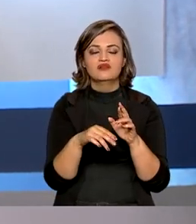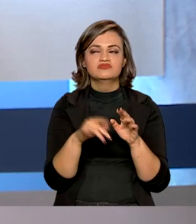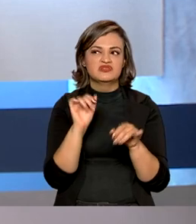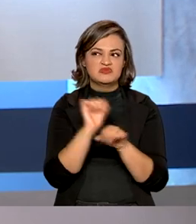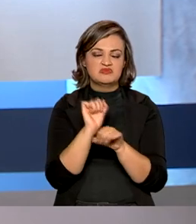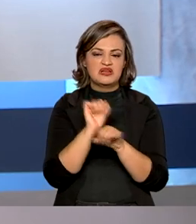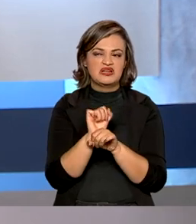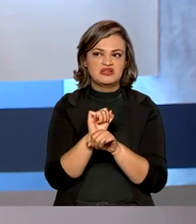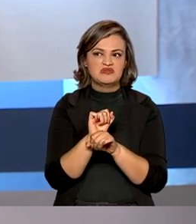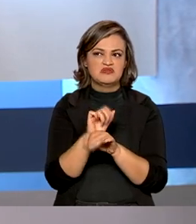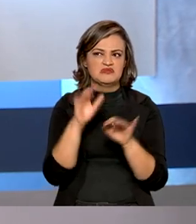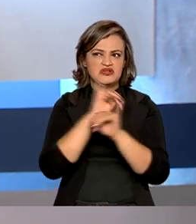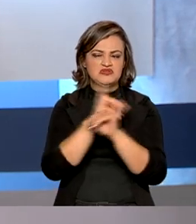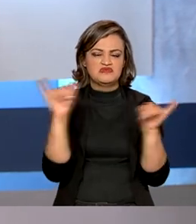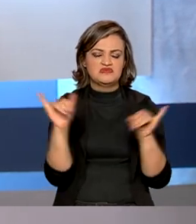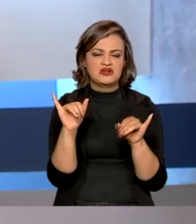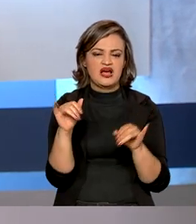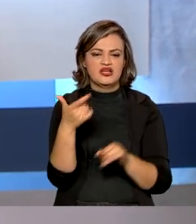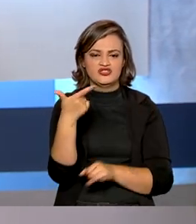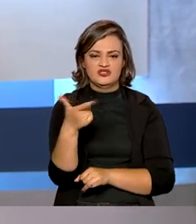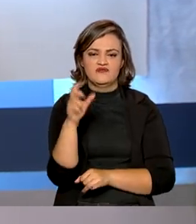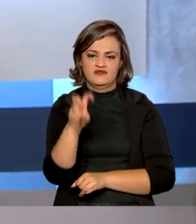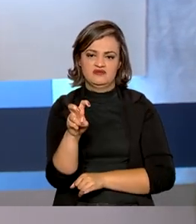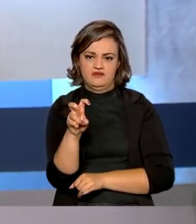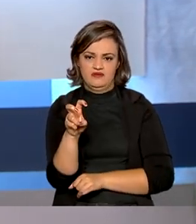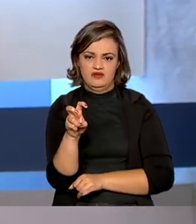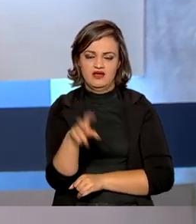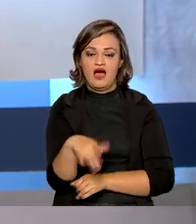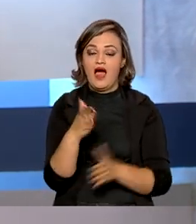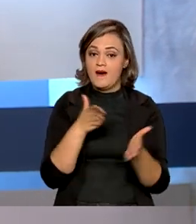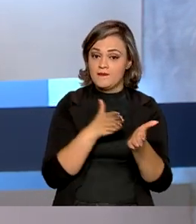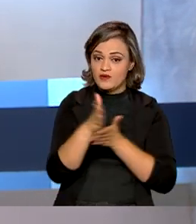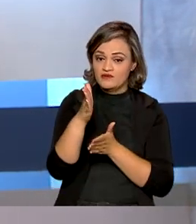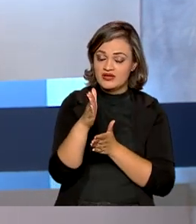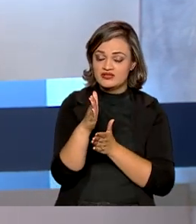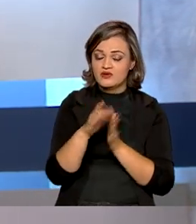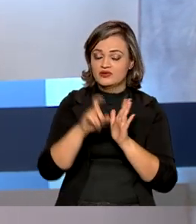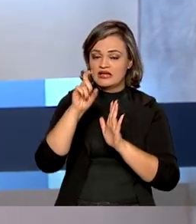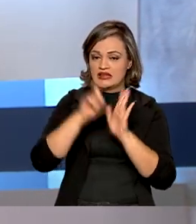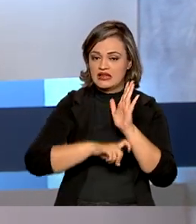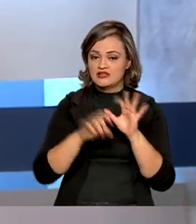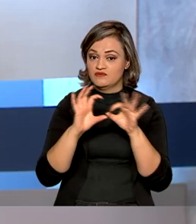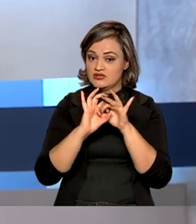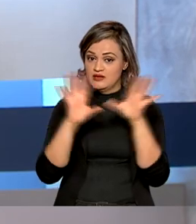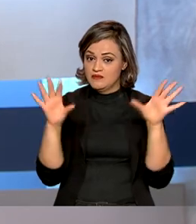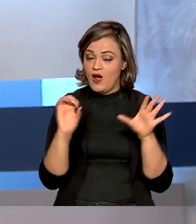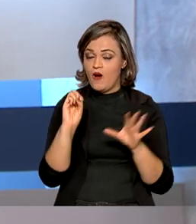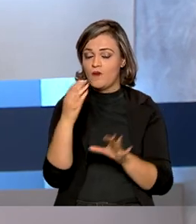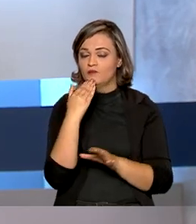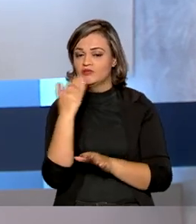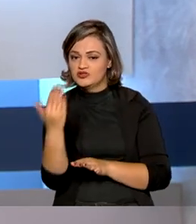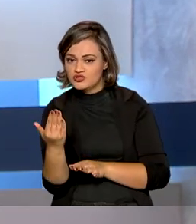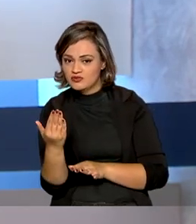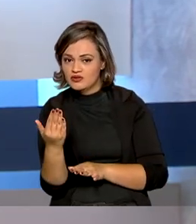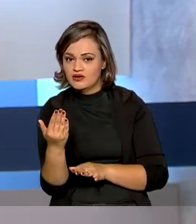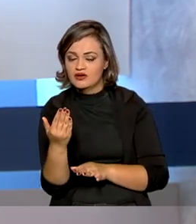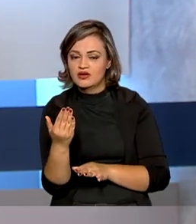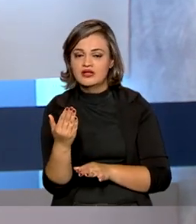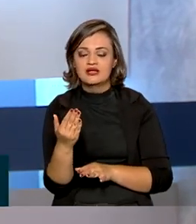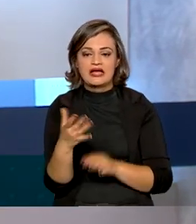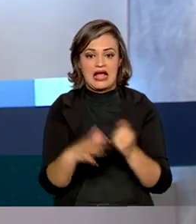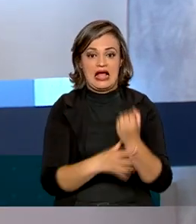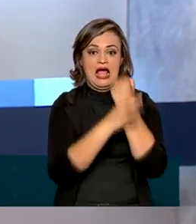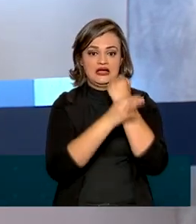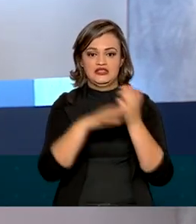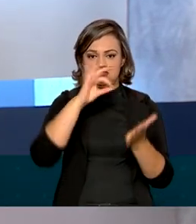previstos para serem divulgados no próximo dia 25. A aprovação da justificativa ou da solicitação de isenção não